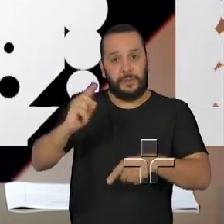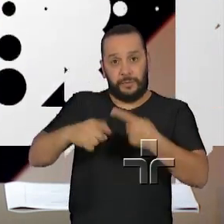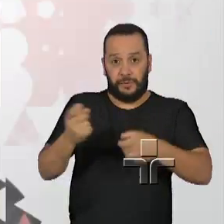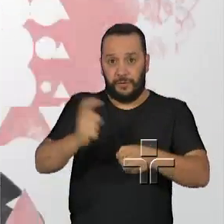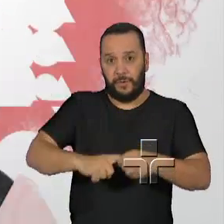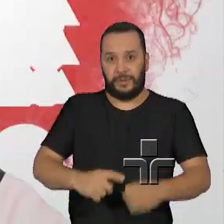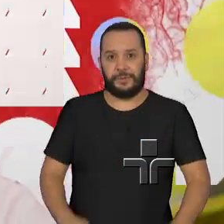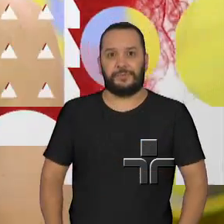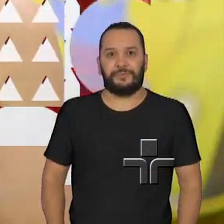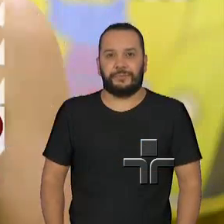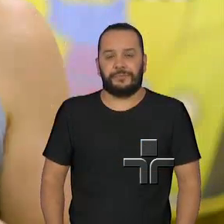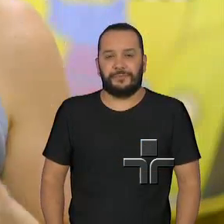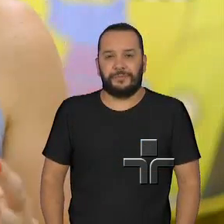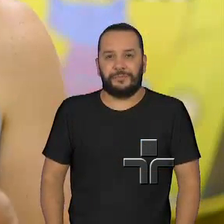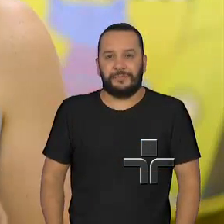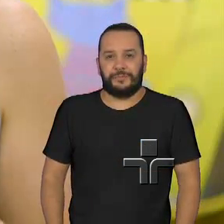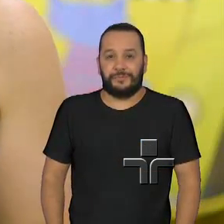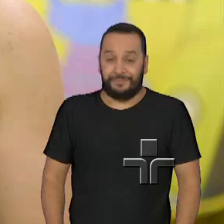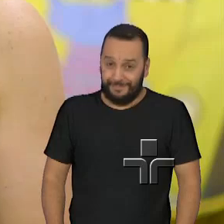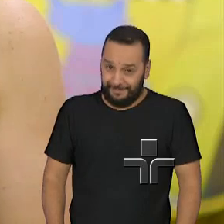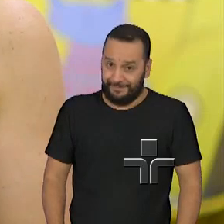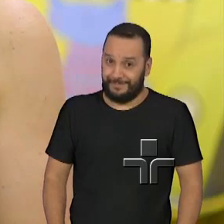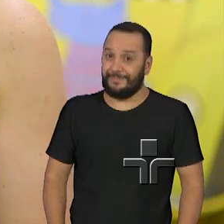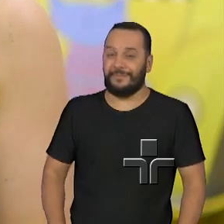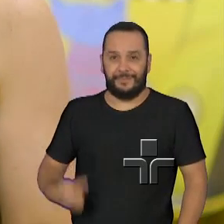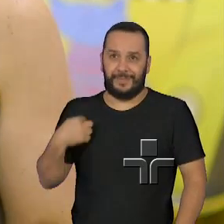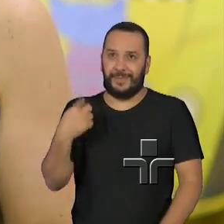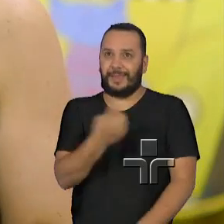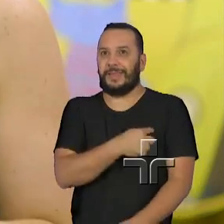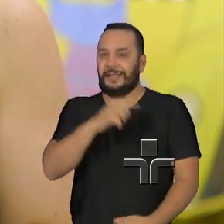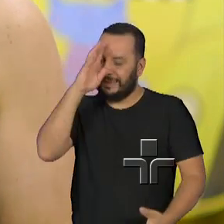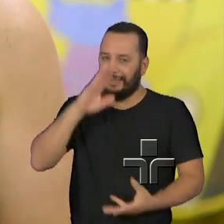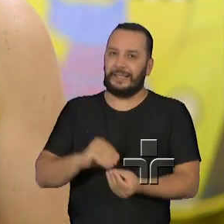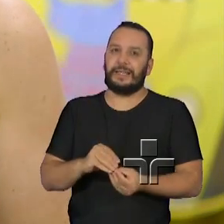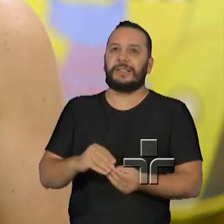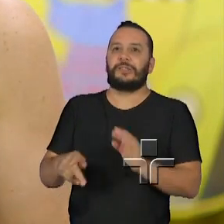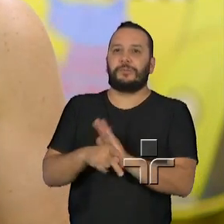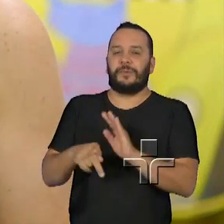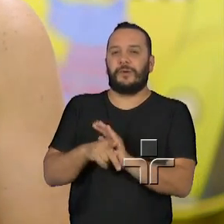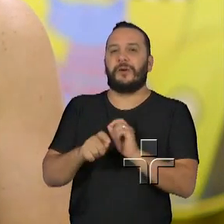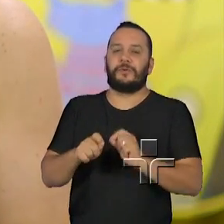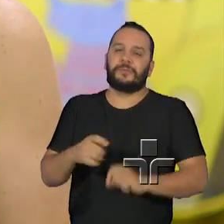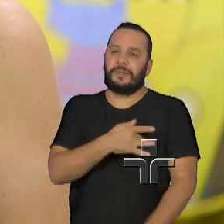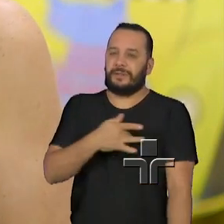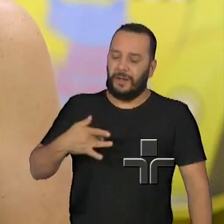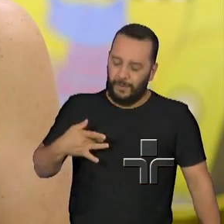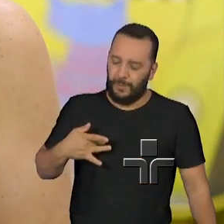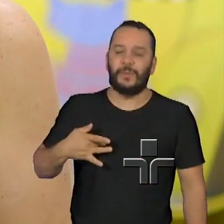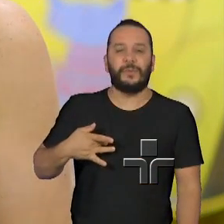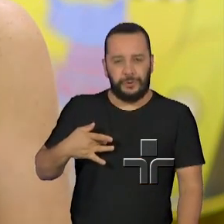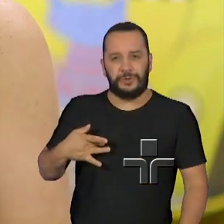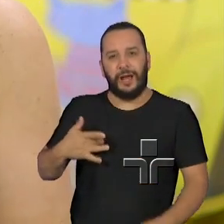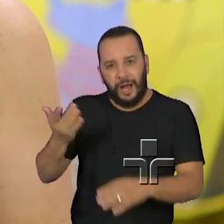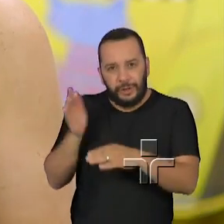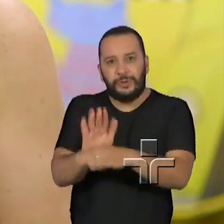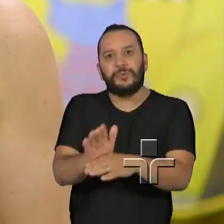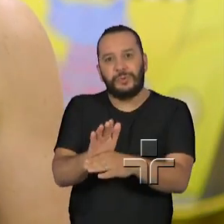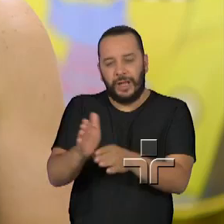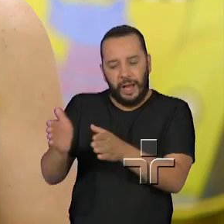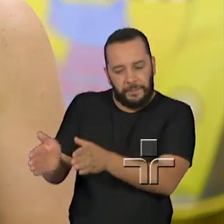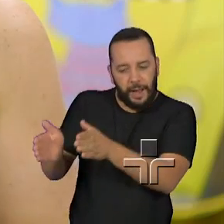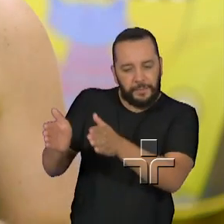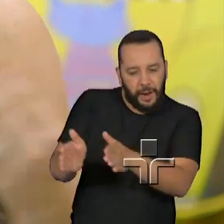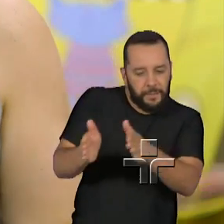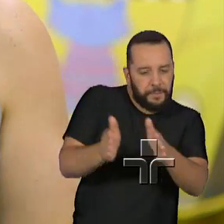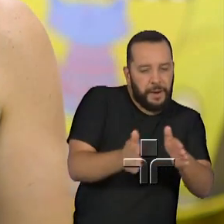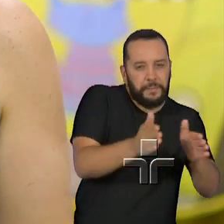retorna. Quando a gente entende que a saúde é, sim, parte desse processo e que